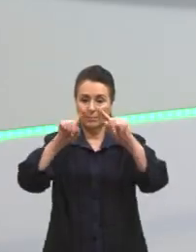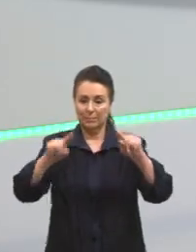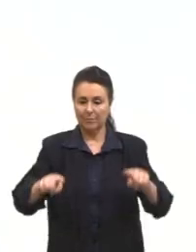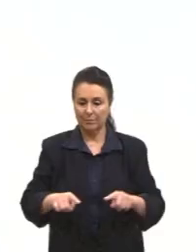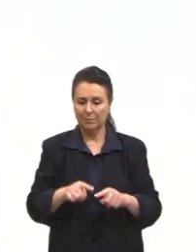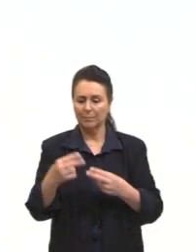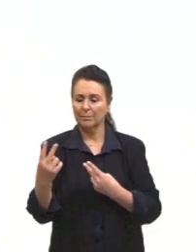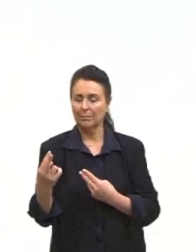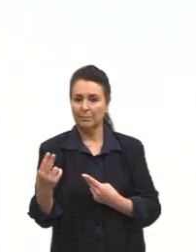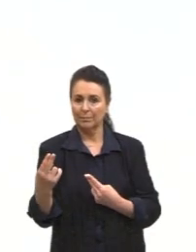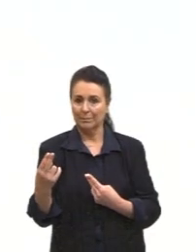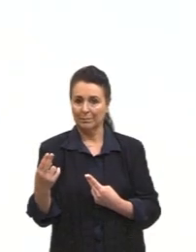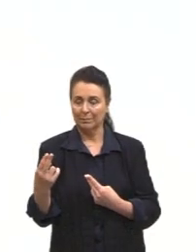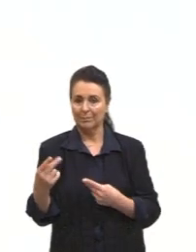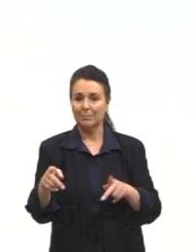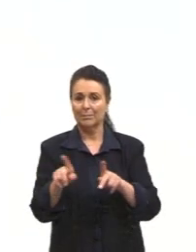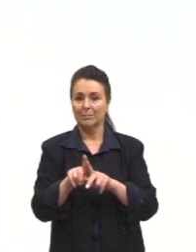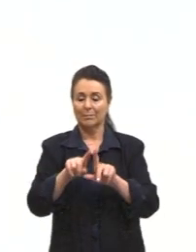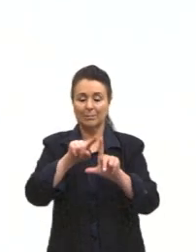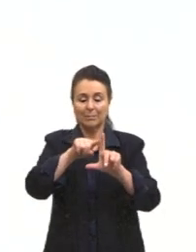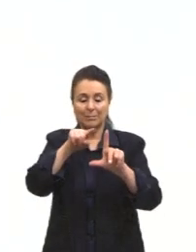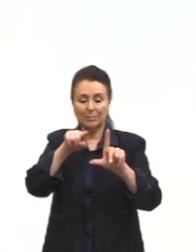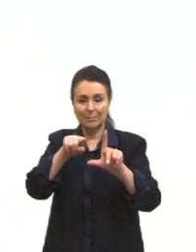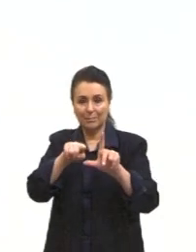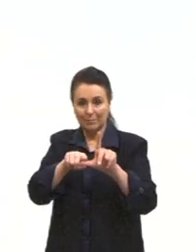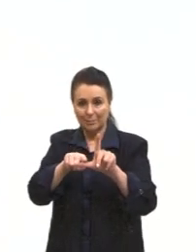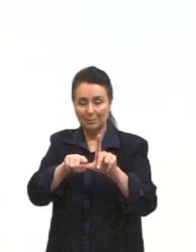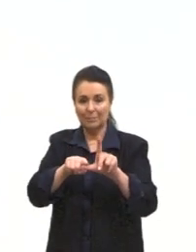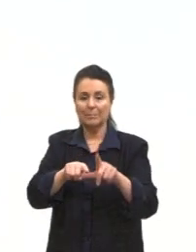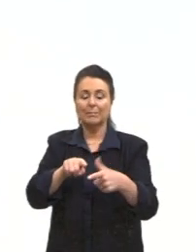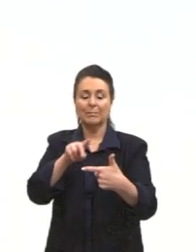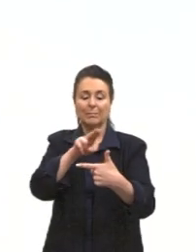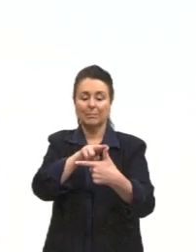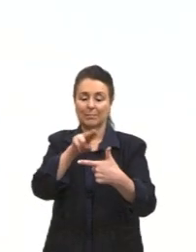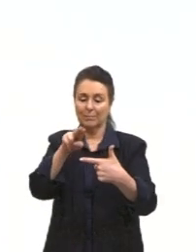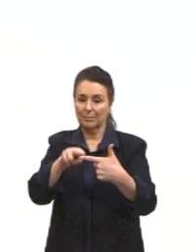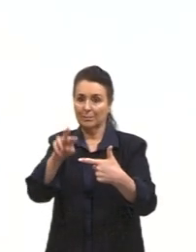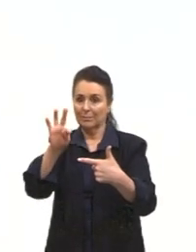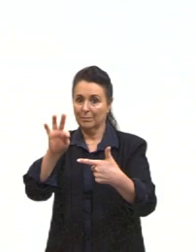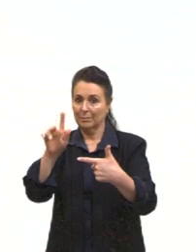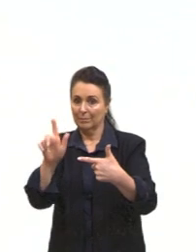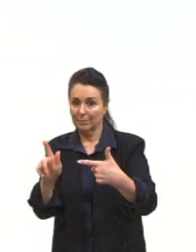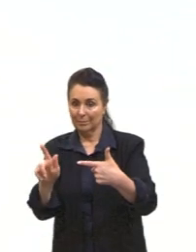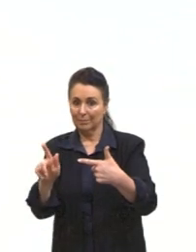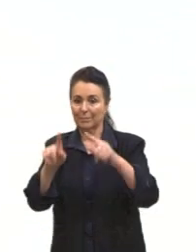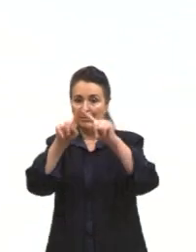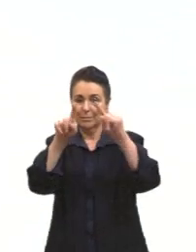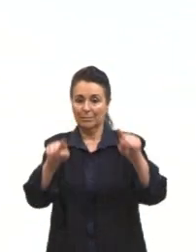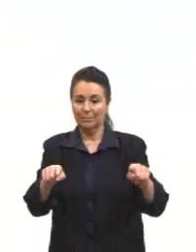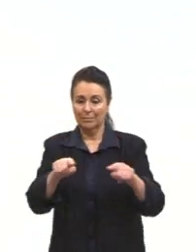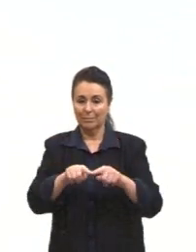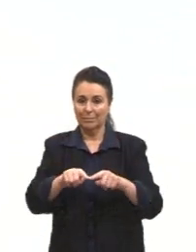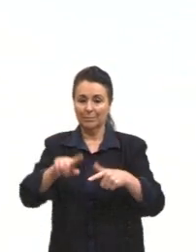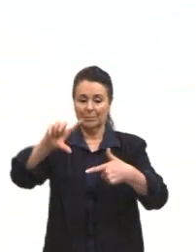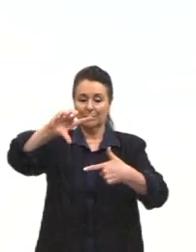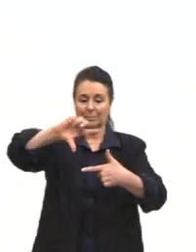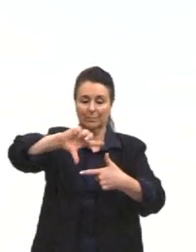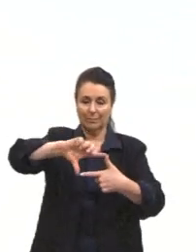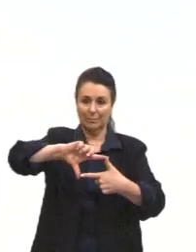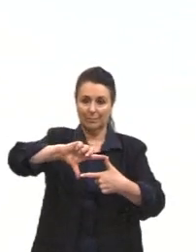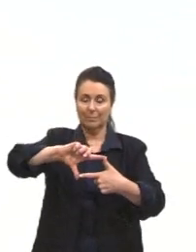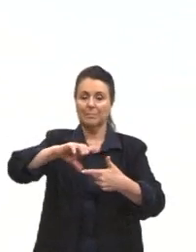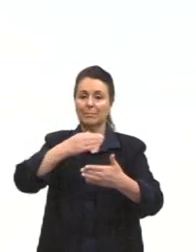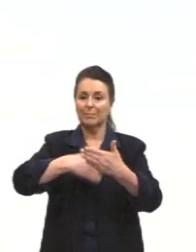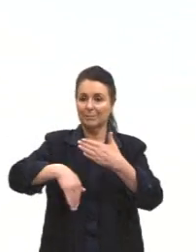semelhança, a questão de ângulos, né, ali a tangente que nós trabalhamos, triângulo, retângulo, e aí envolver